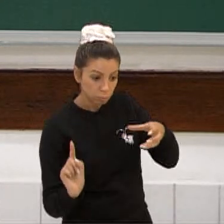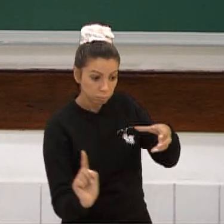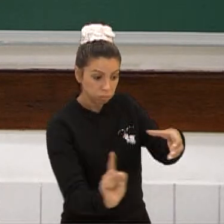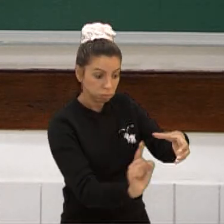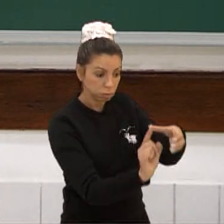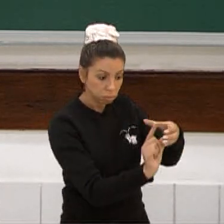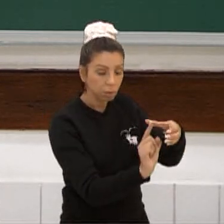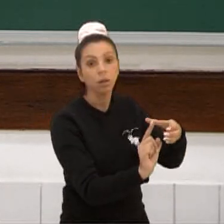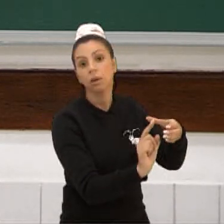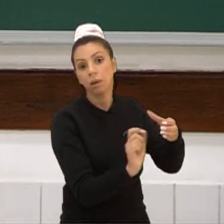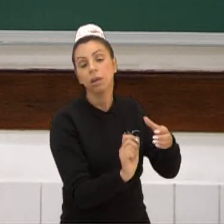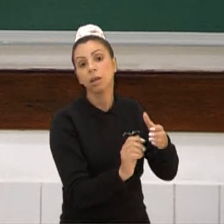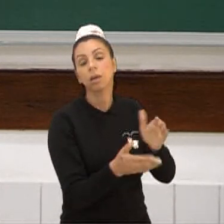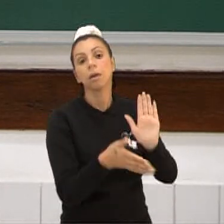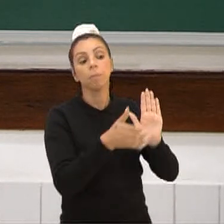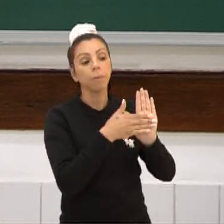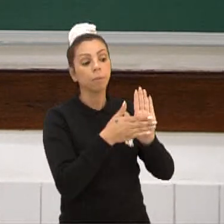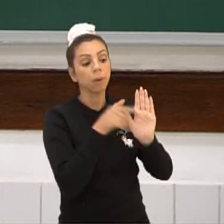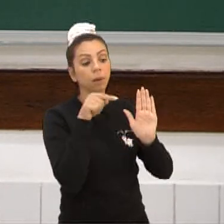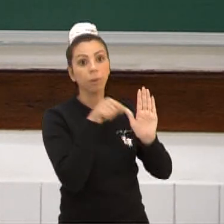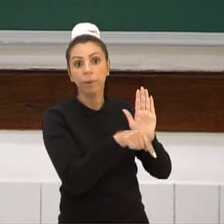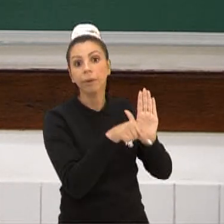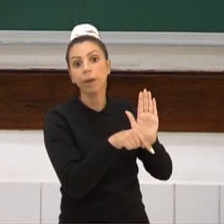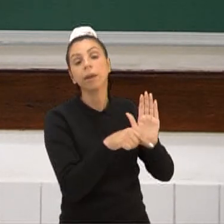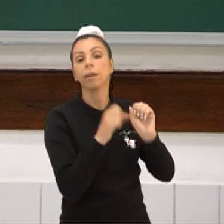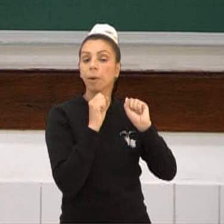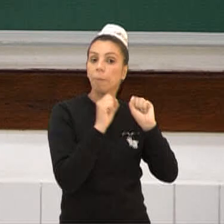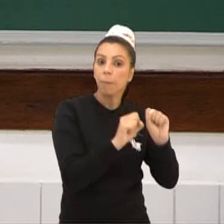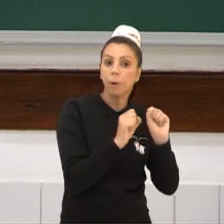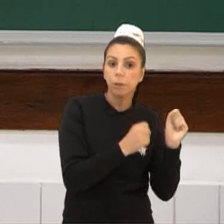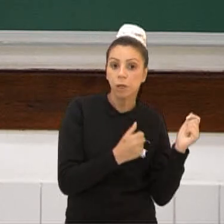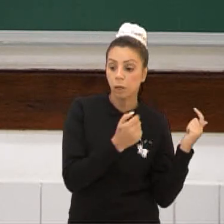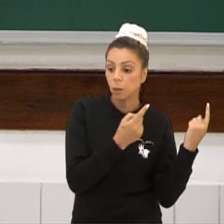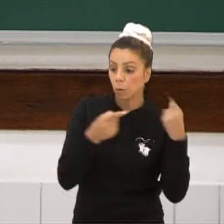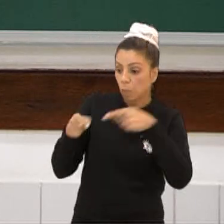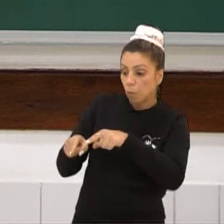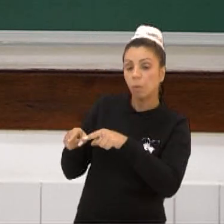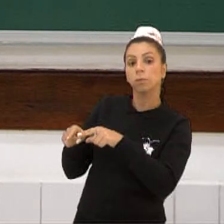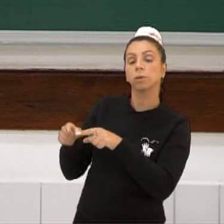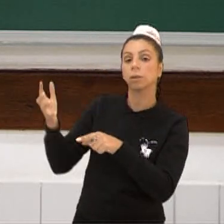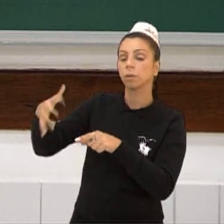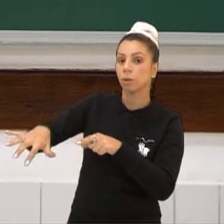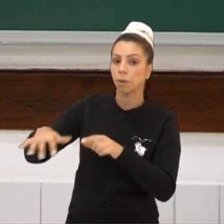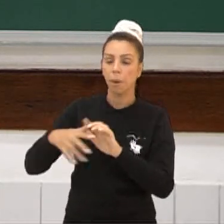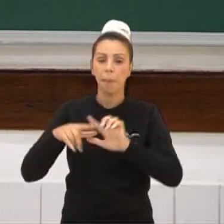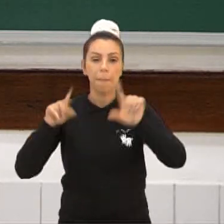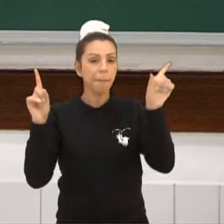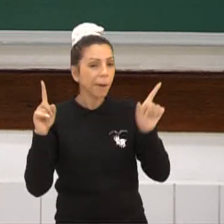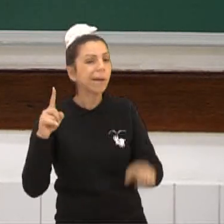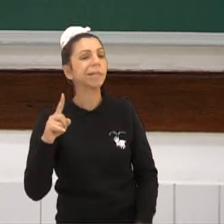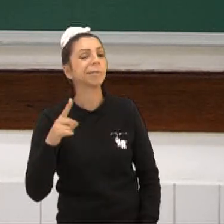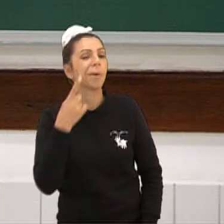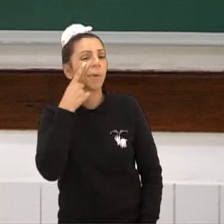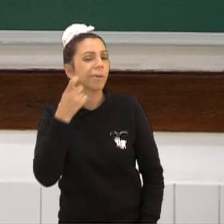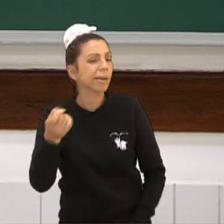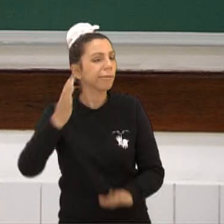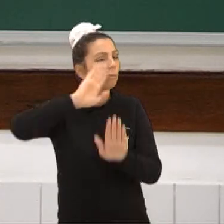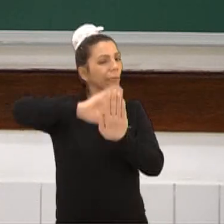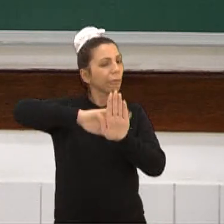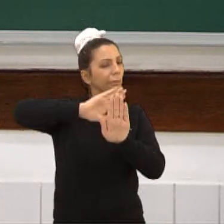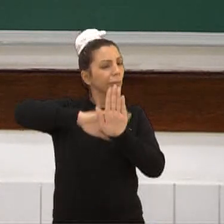que a gente pode se unir a eles para combater os tapuias. E isso é o aconteceu. Só que o interesse do português não era ajudar,